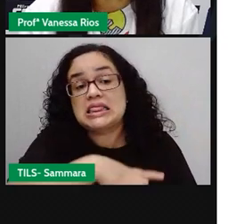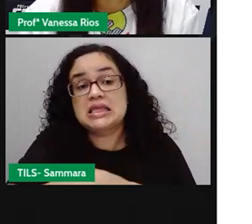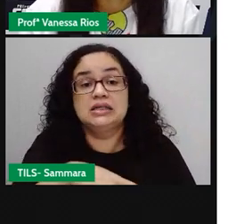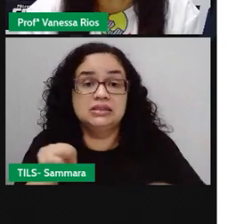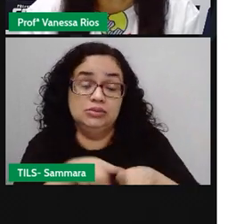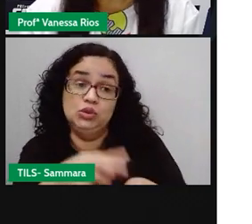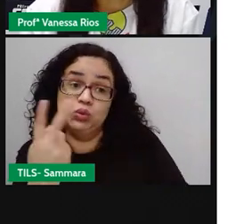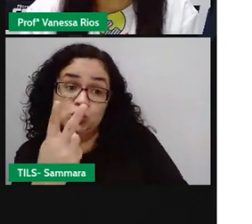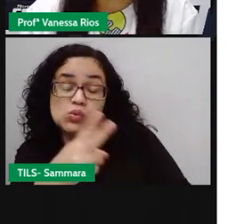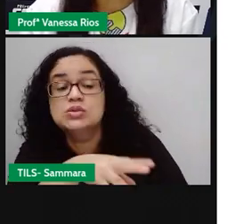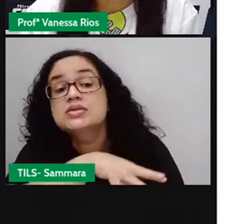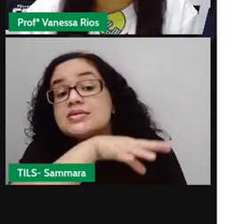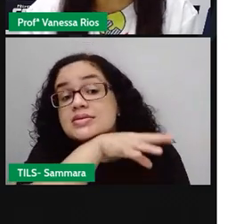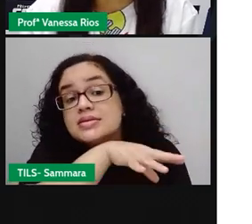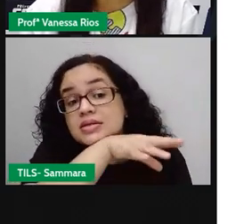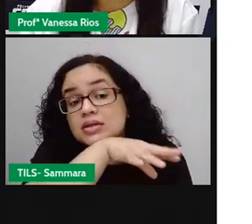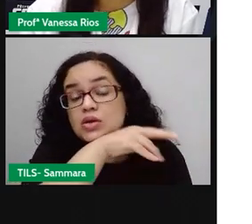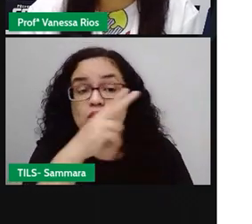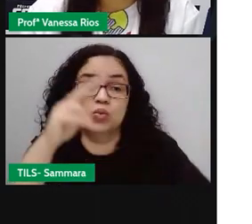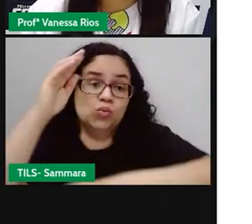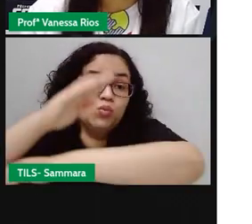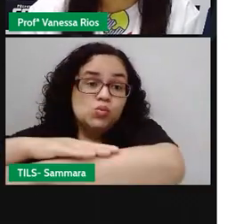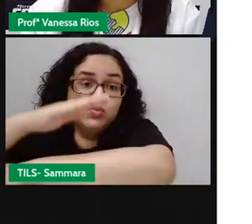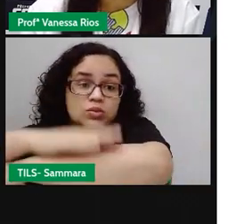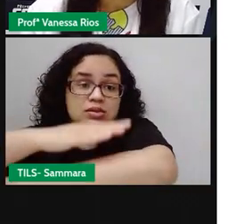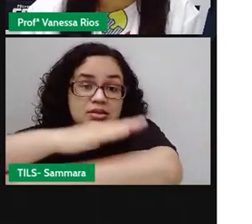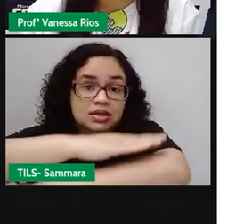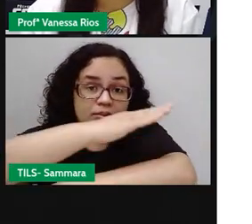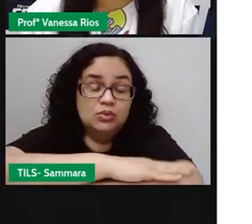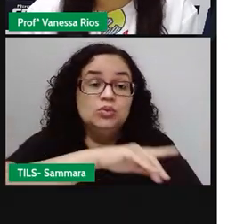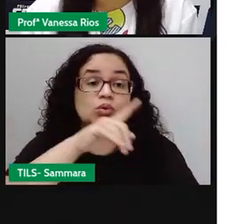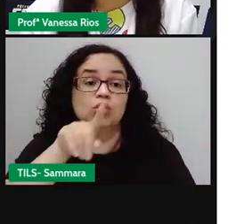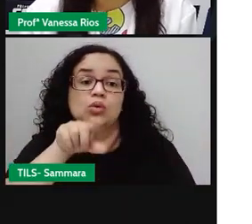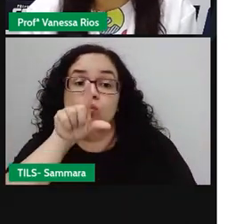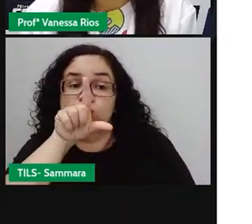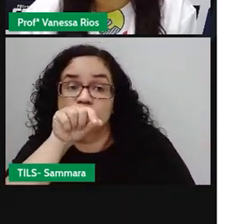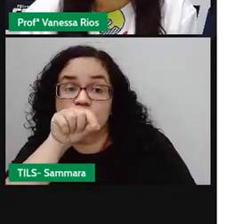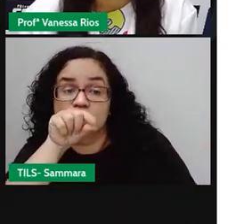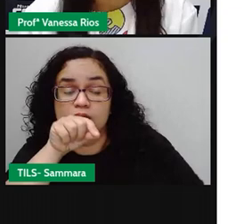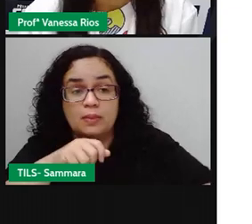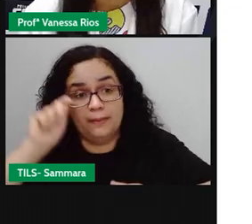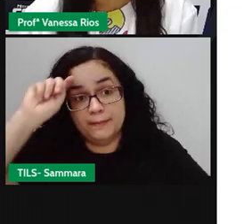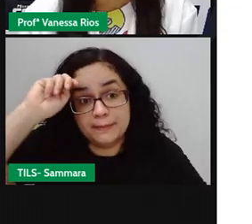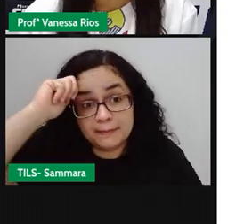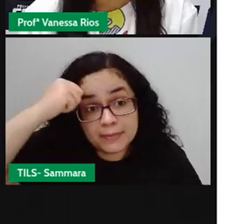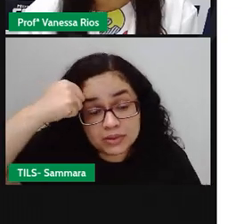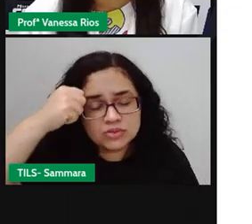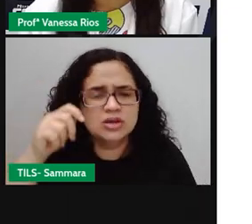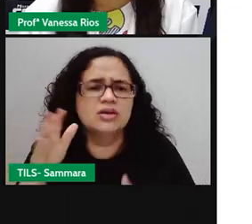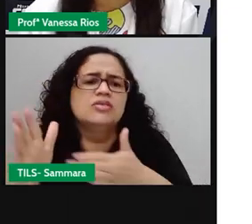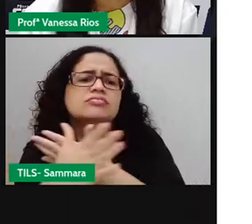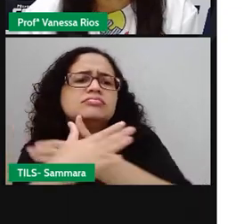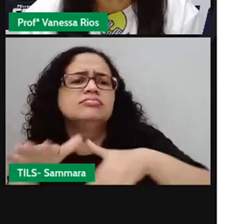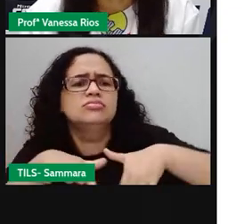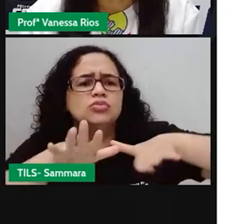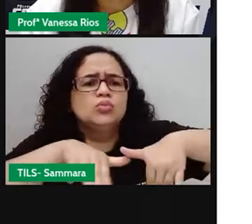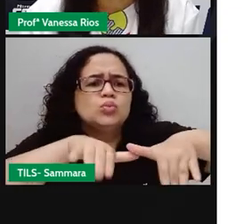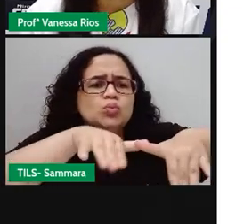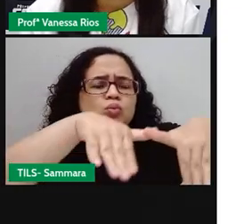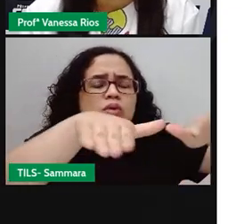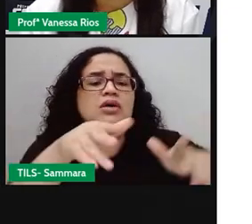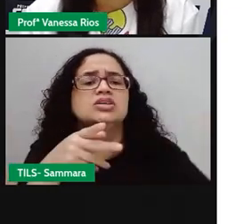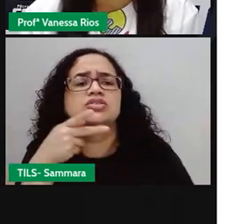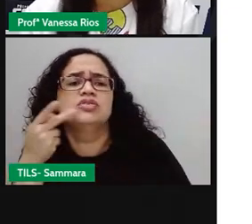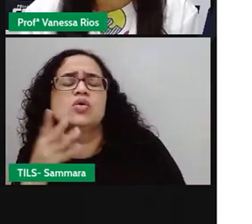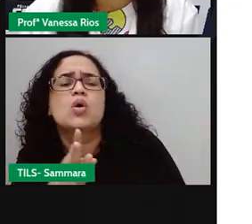também dois animais, um sapo e um urubu. Já ouviram aí algum conto